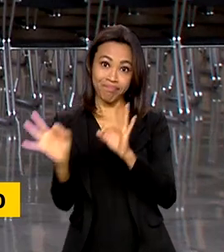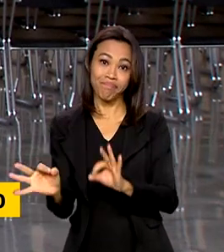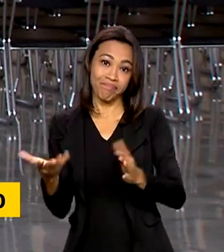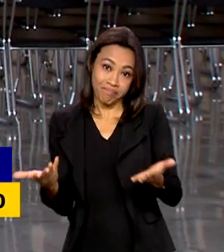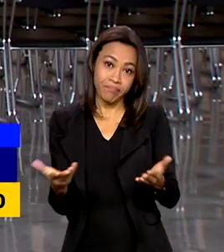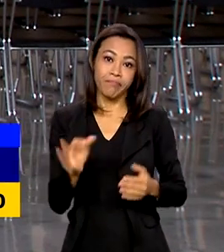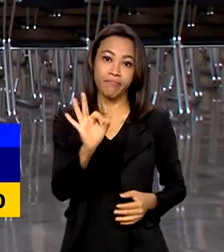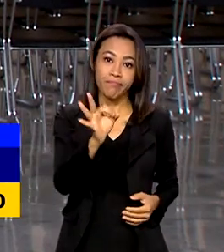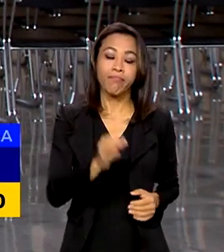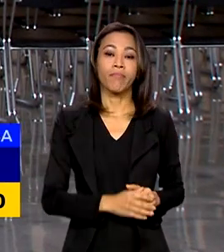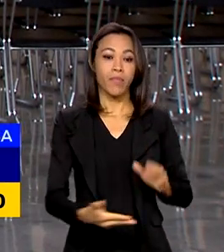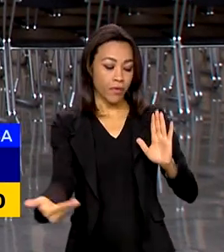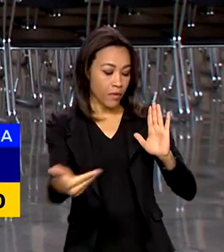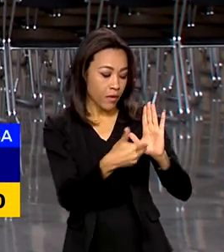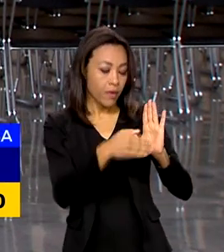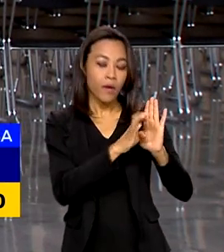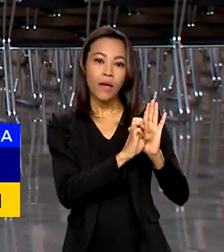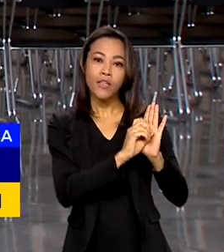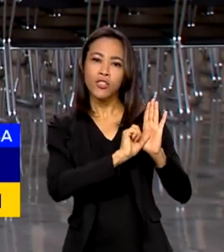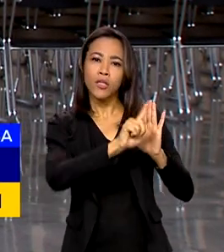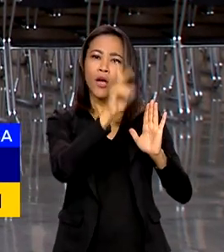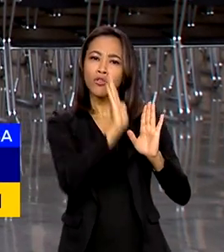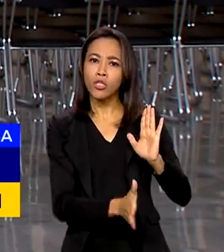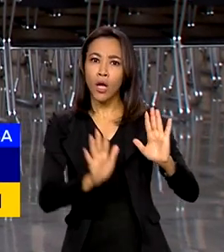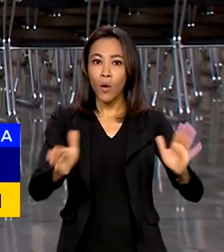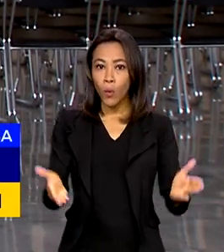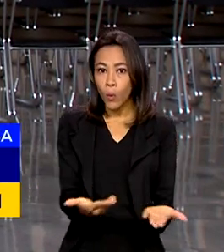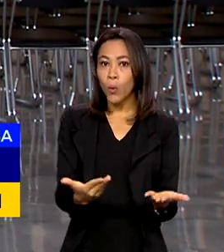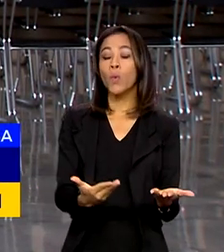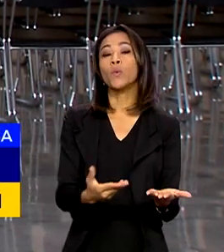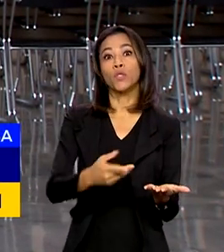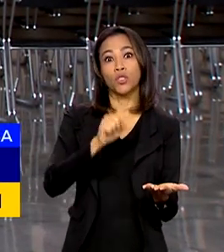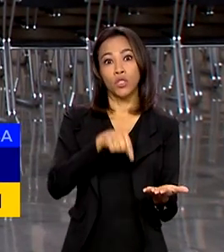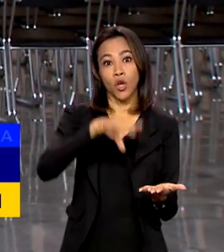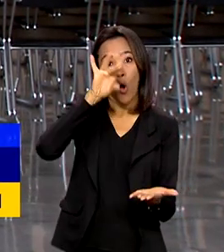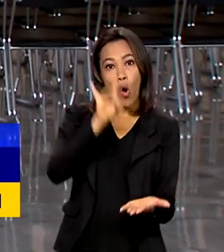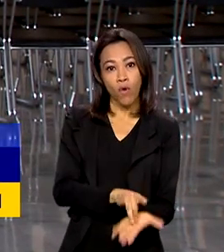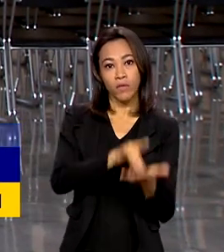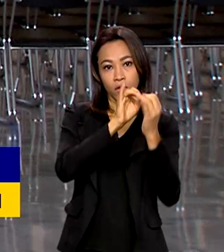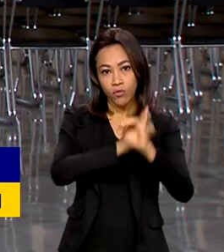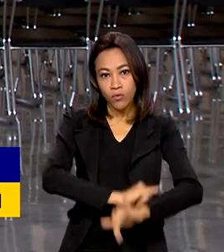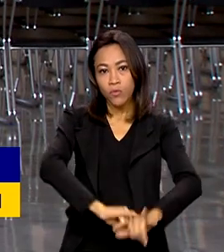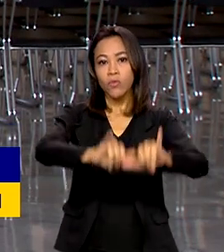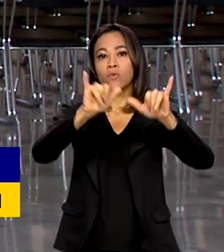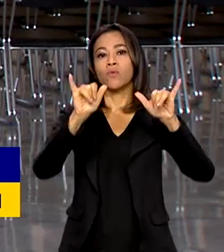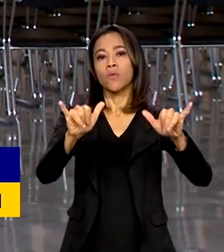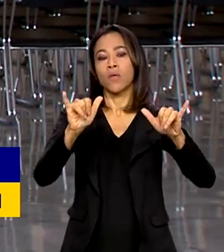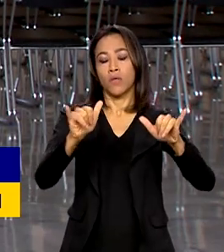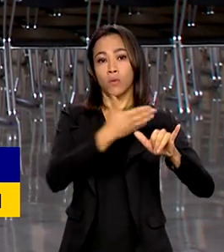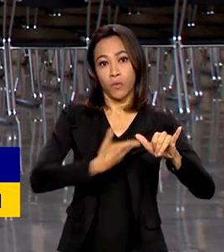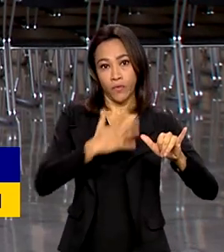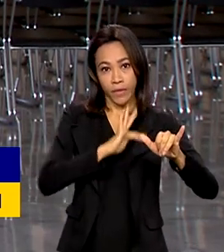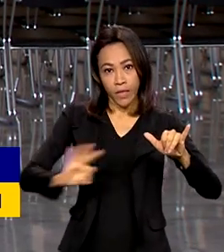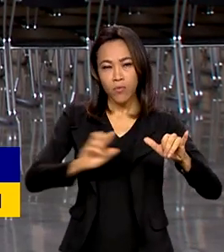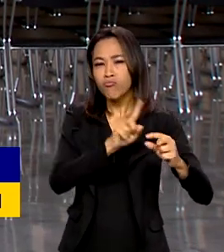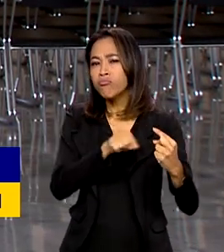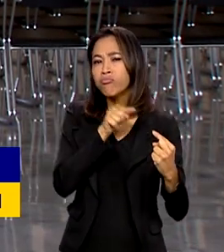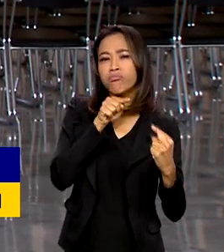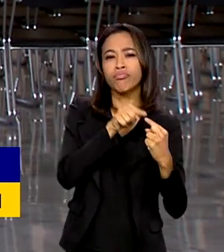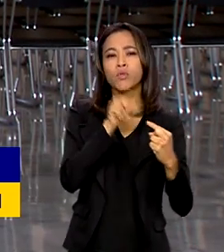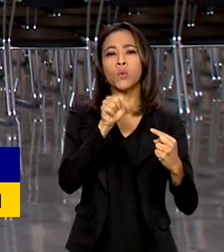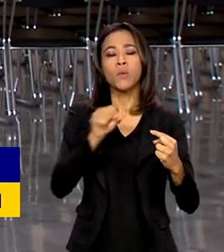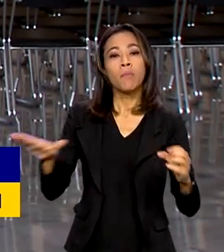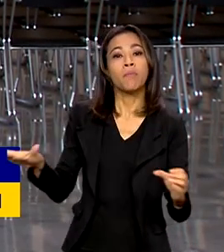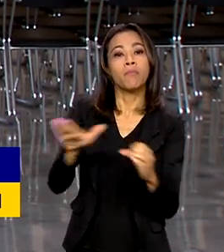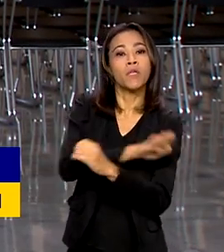É isso mesmo, o edital foi publicado na edição de hoje do Diário Oficial da União e prevê, tem o objetivo de preencher